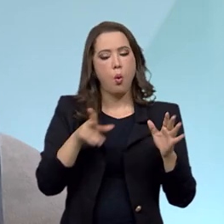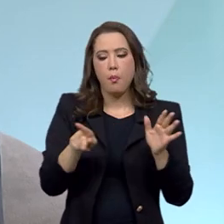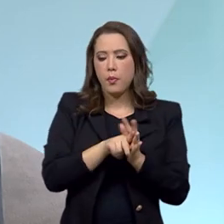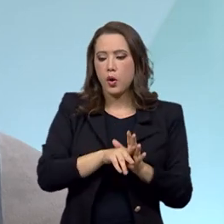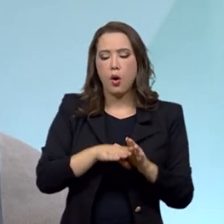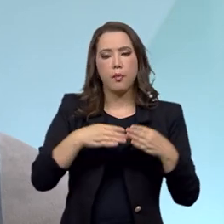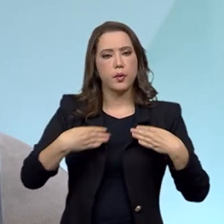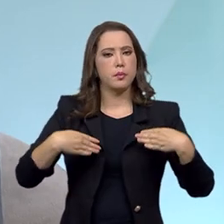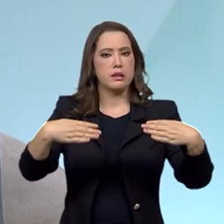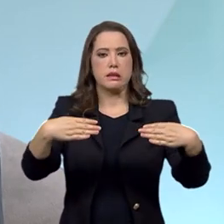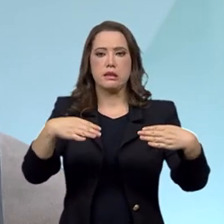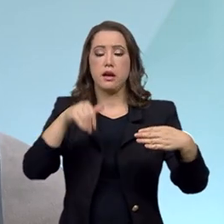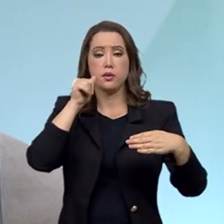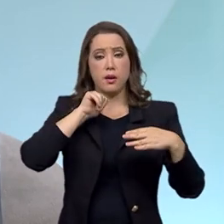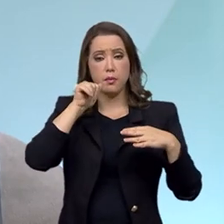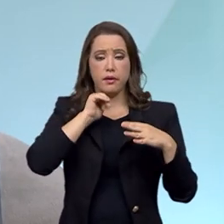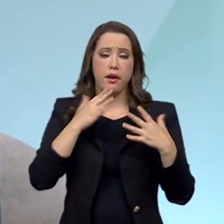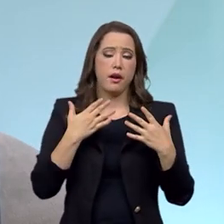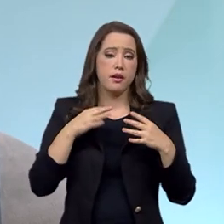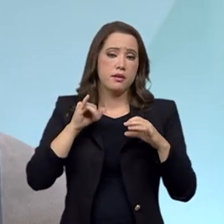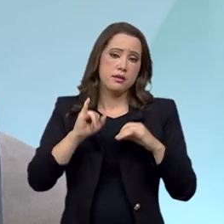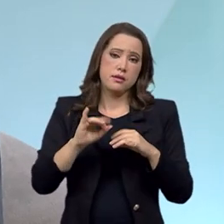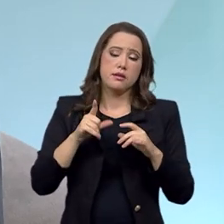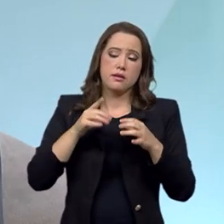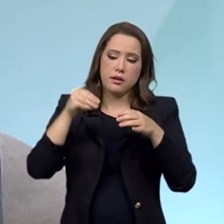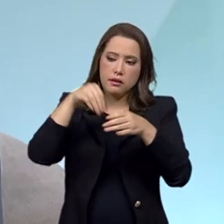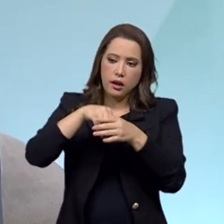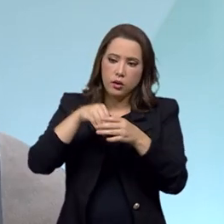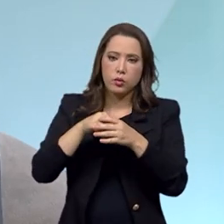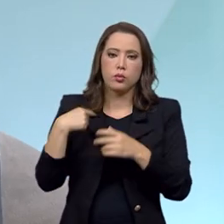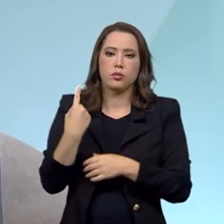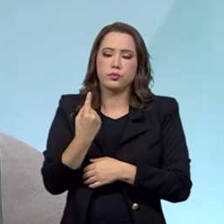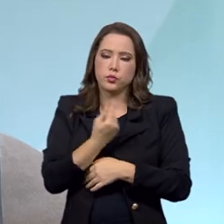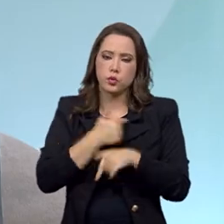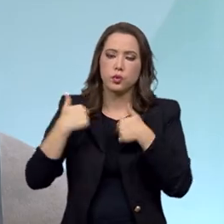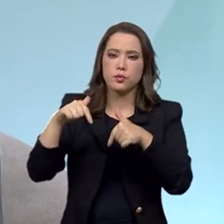Ministério, quando a solução se dá na esfera administrativa.